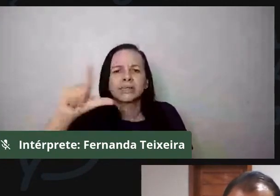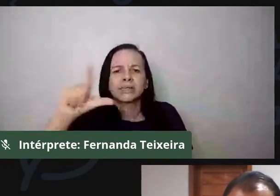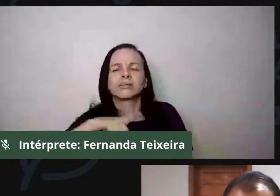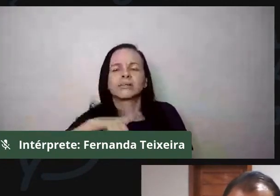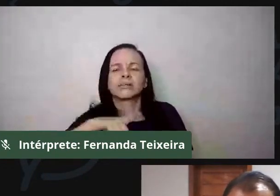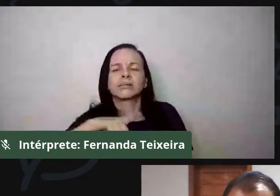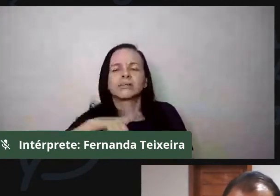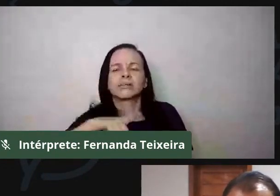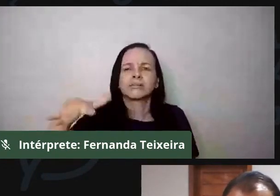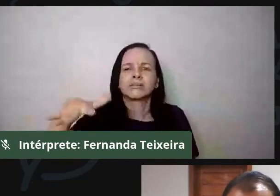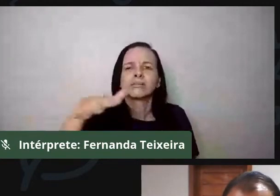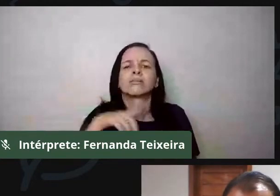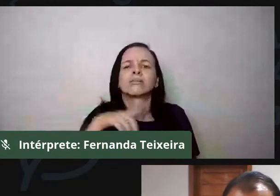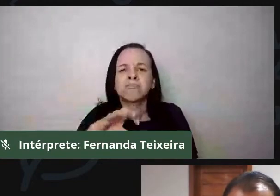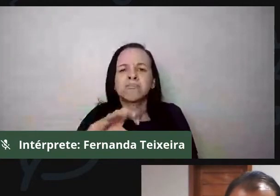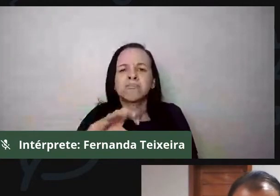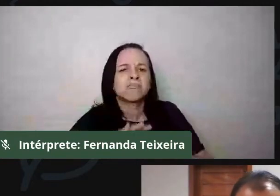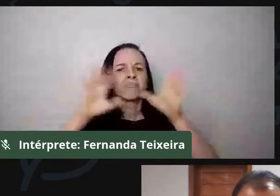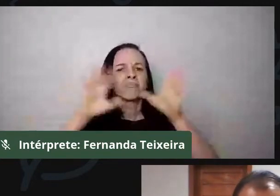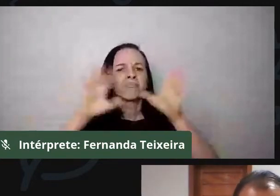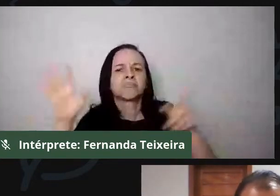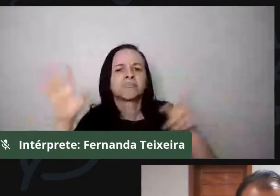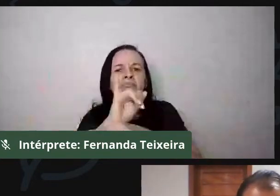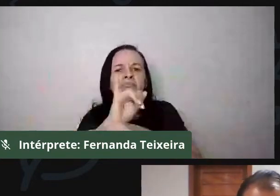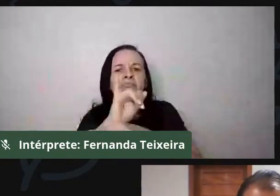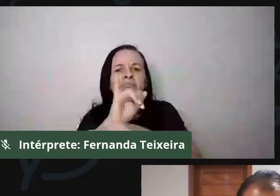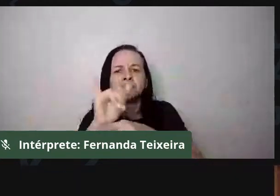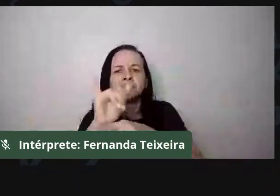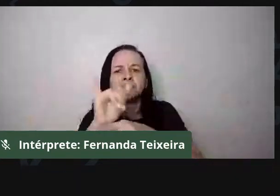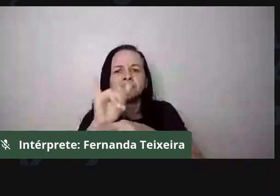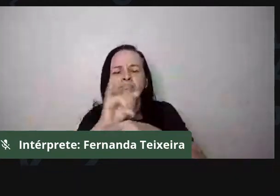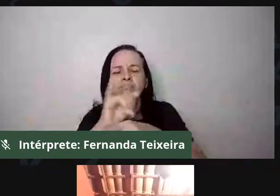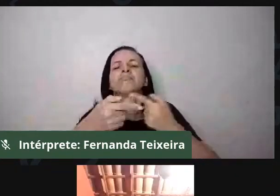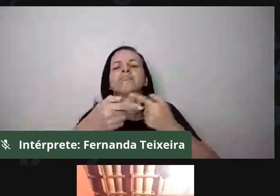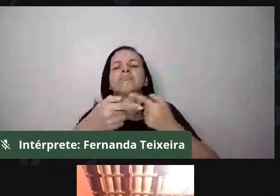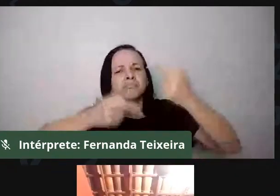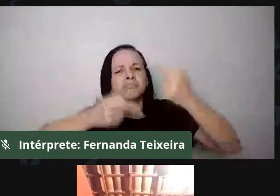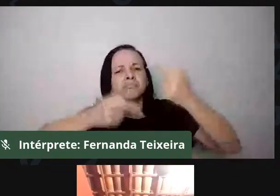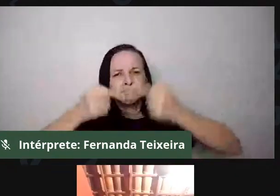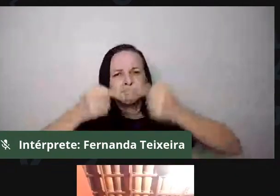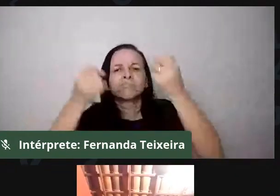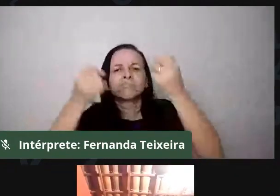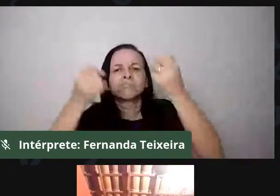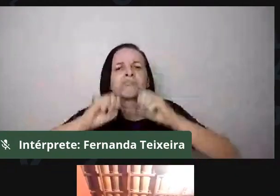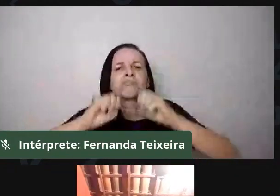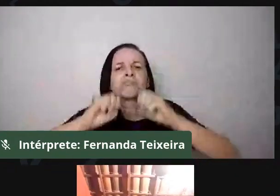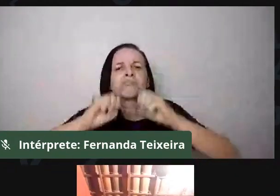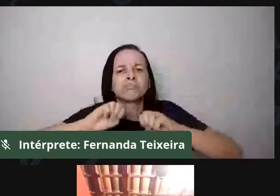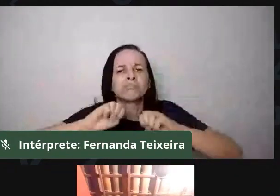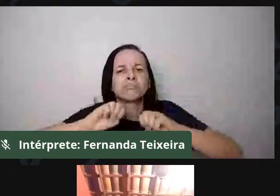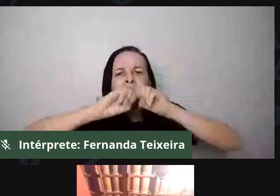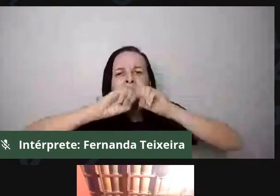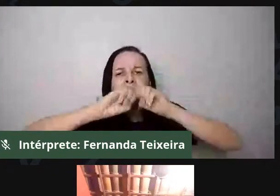comunidades, mas, sobretudo, você não tem uma atuação forte do governo do Estado. Para que vocês tenham ideia,